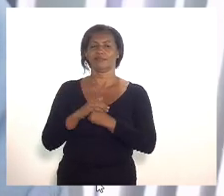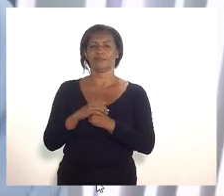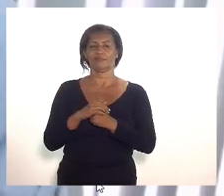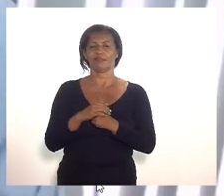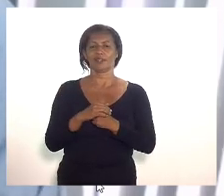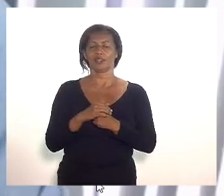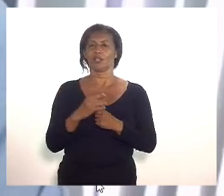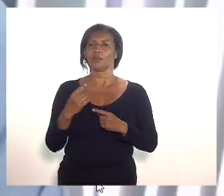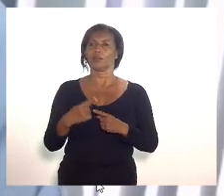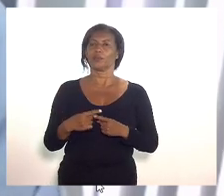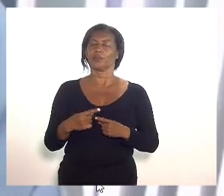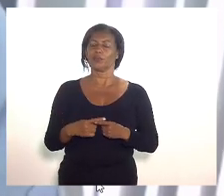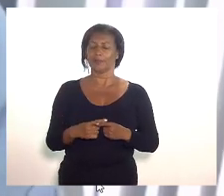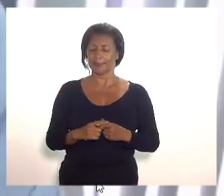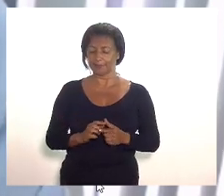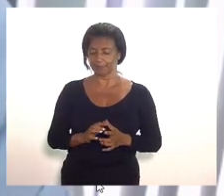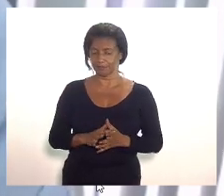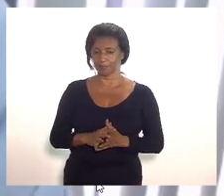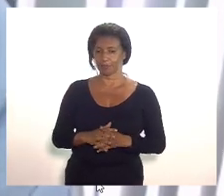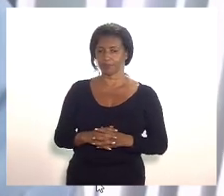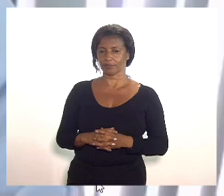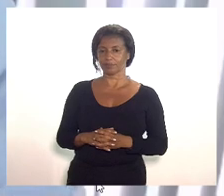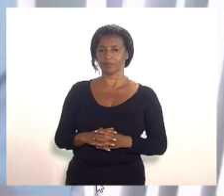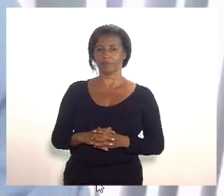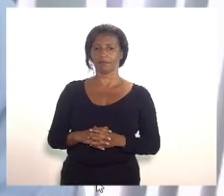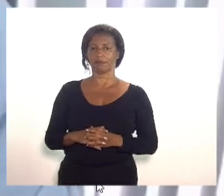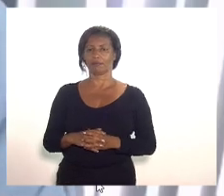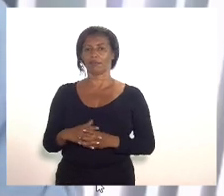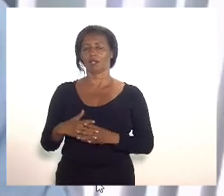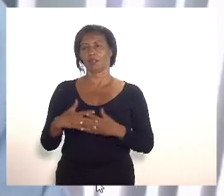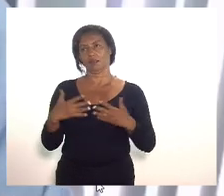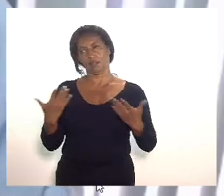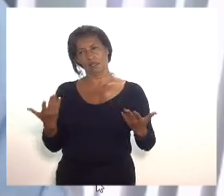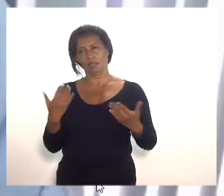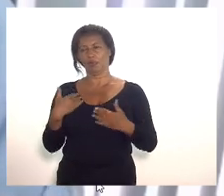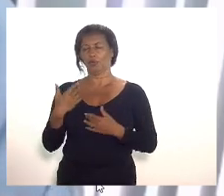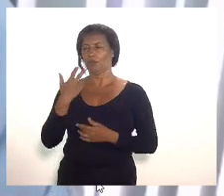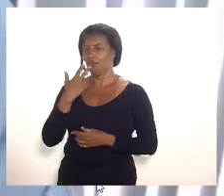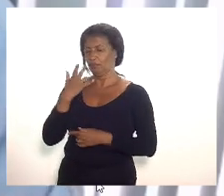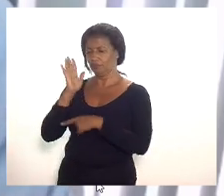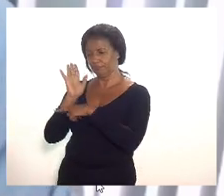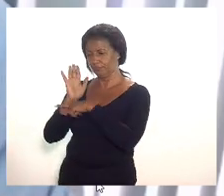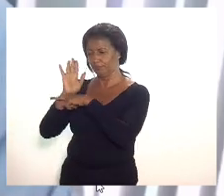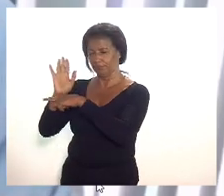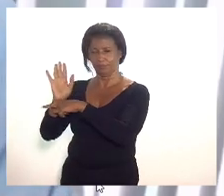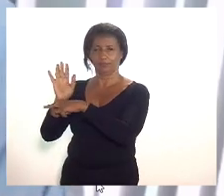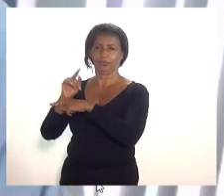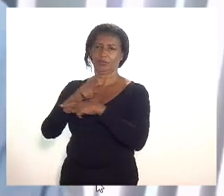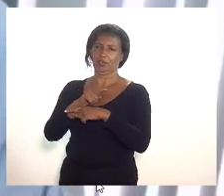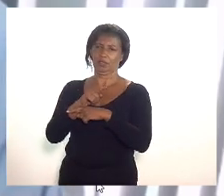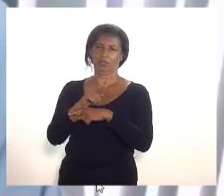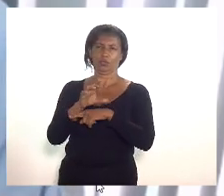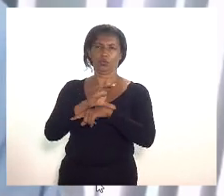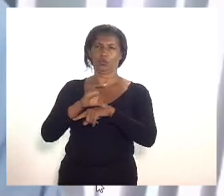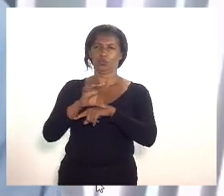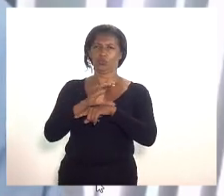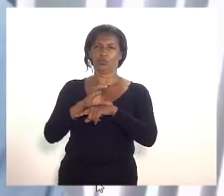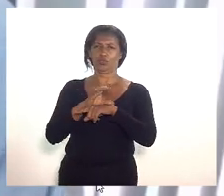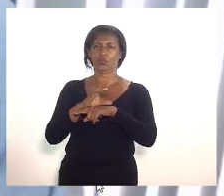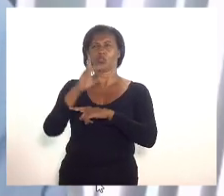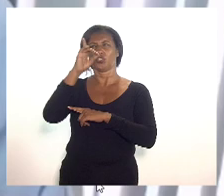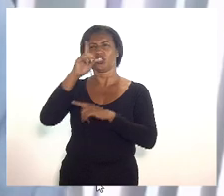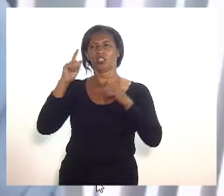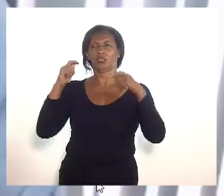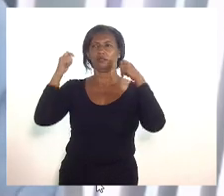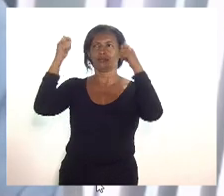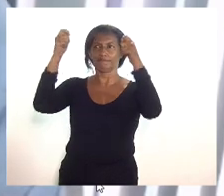porque evidentemente que eu defendo vossa excelência defende o óbvio e constitucional direito às manifestações